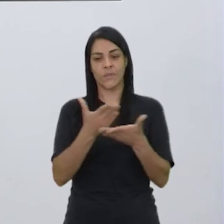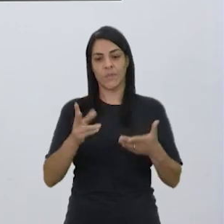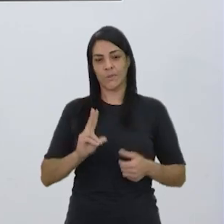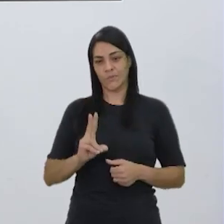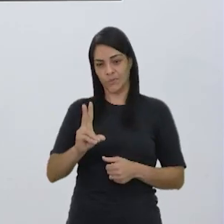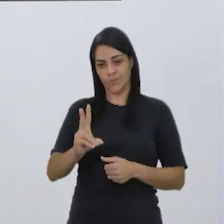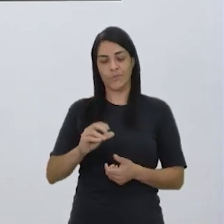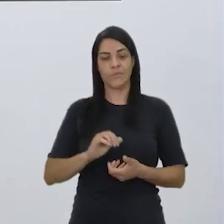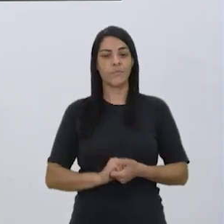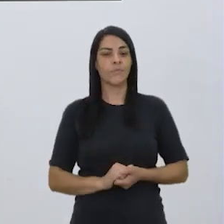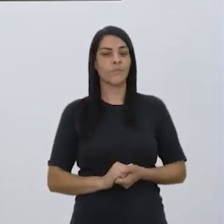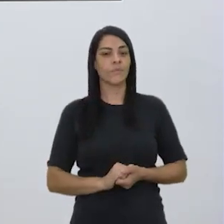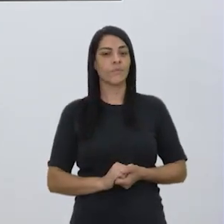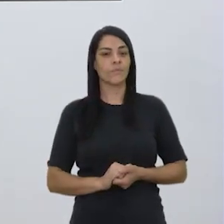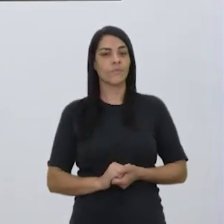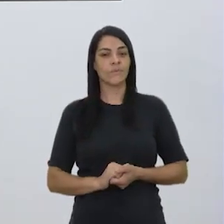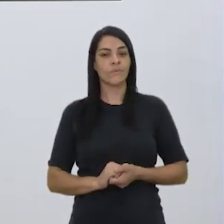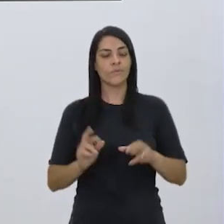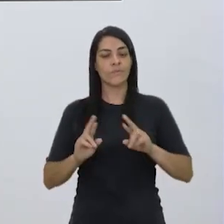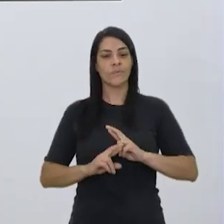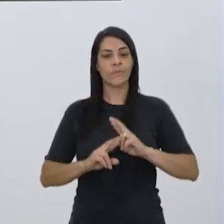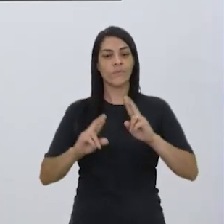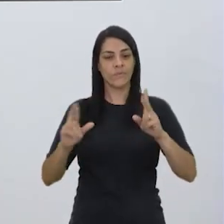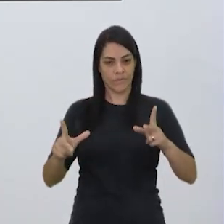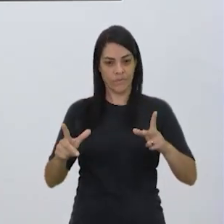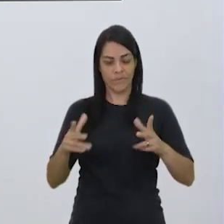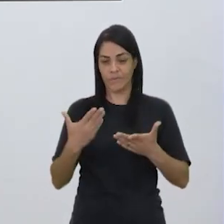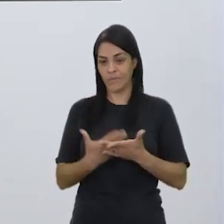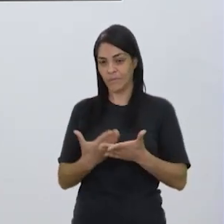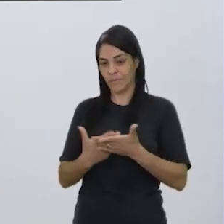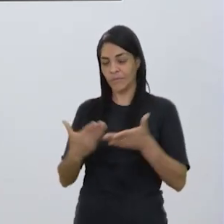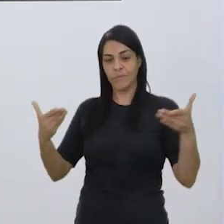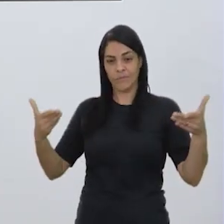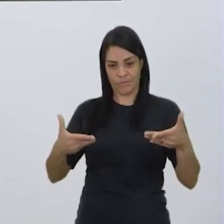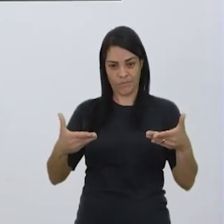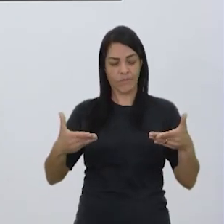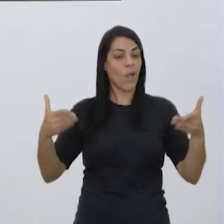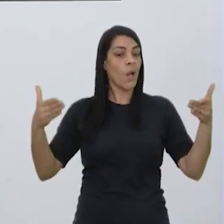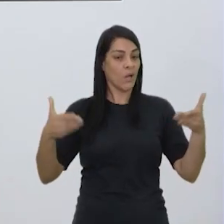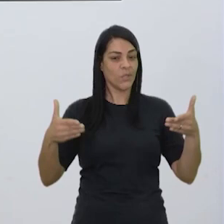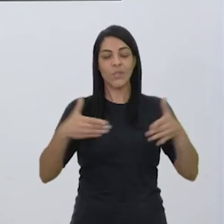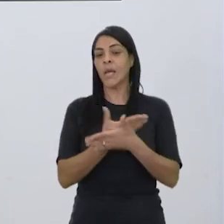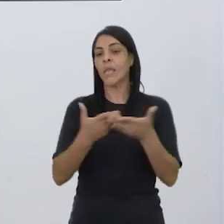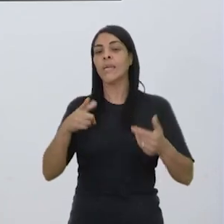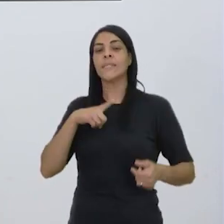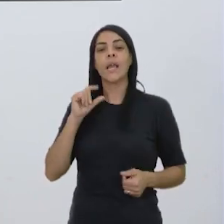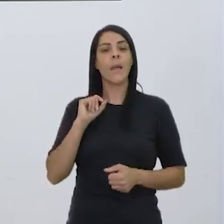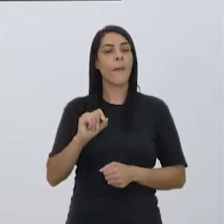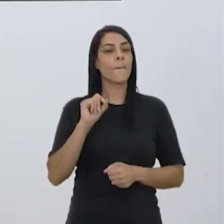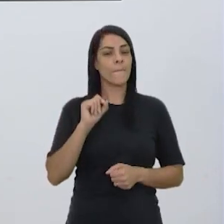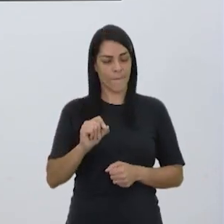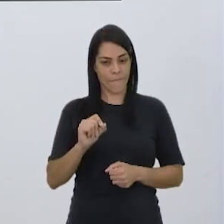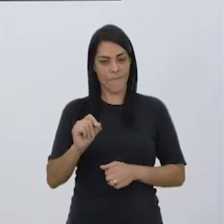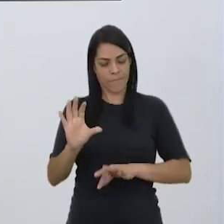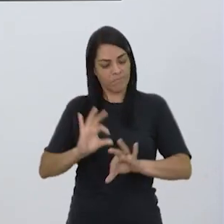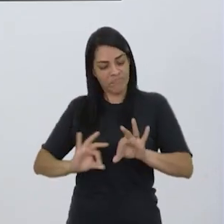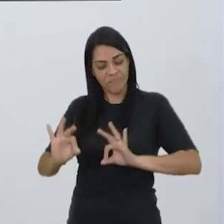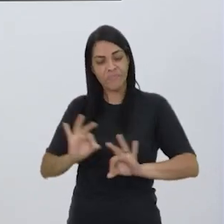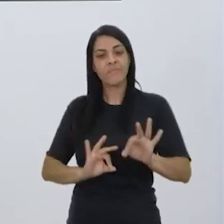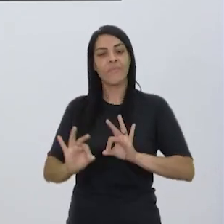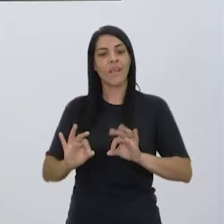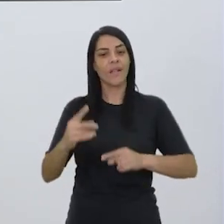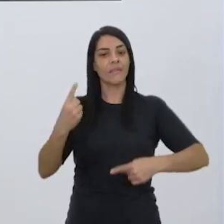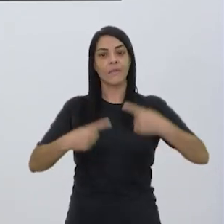a falar. Qual vai ser a diferença da aula de hoje? É que hoje a gente já se prepara para o